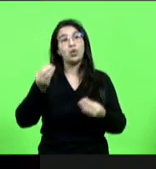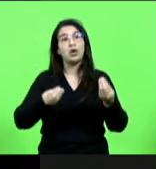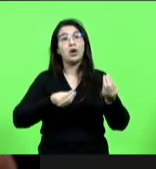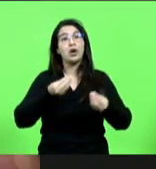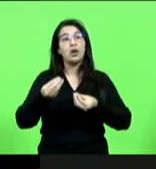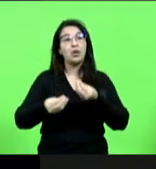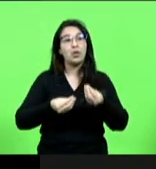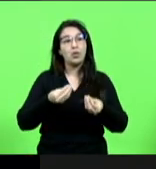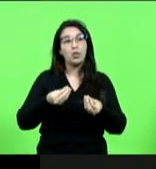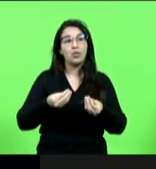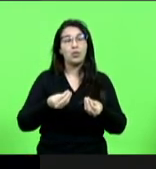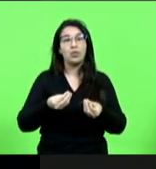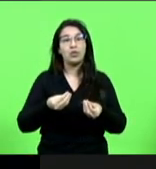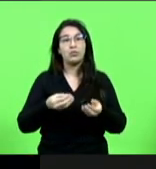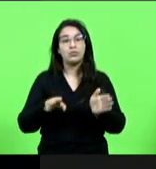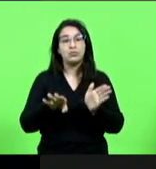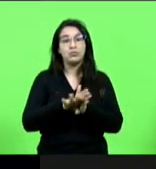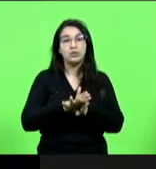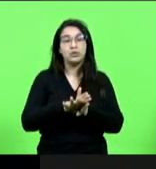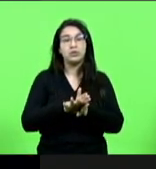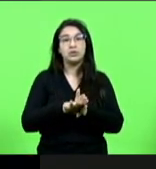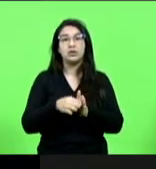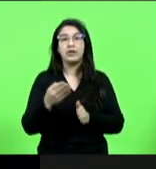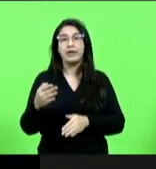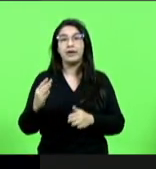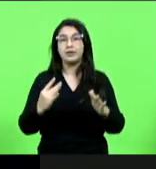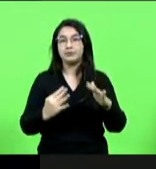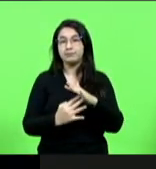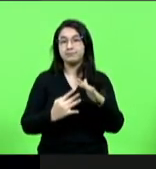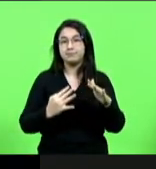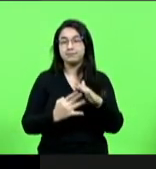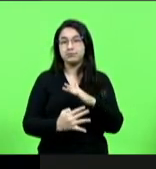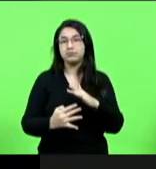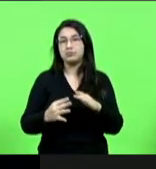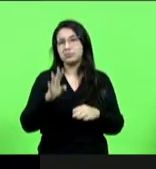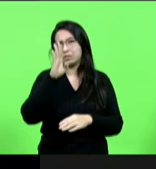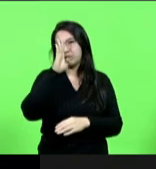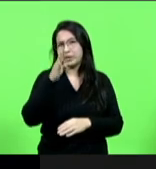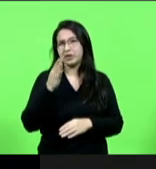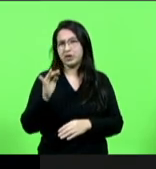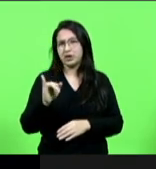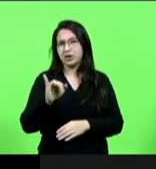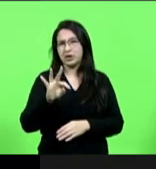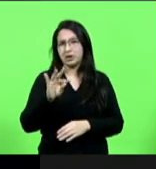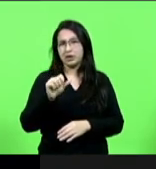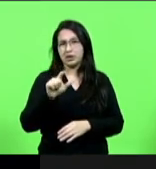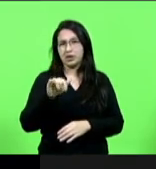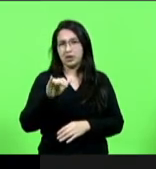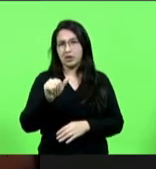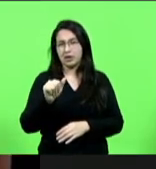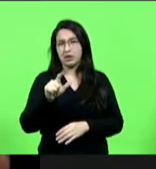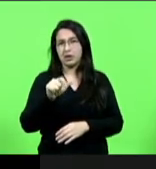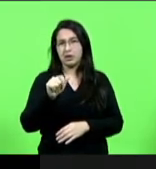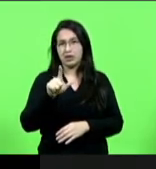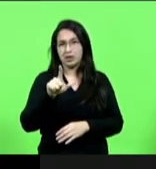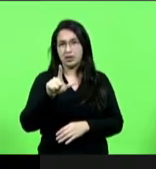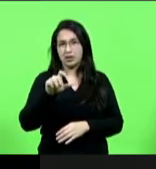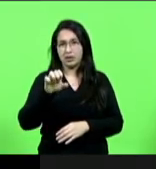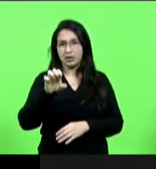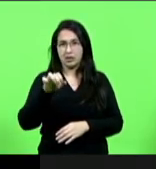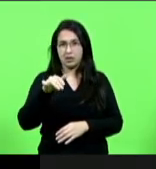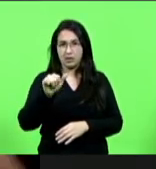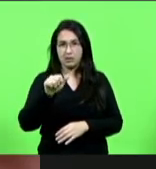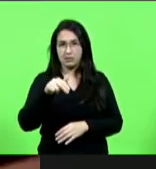dos nossos imigrantes principalmente dos italianos dos alemães que vieram a Santa